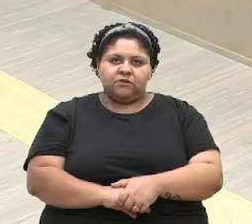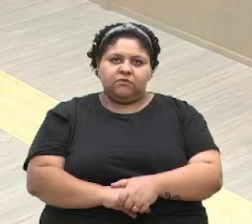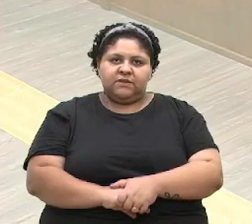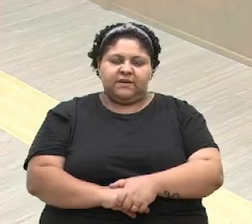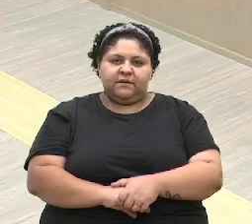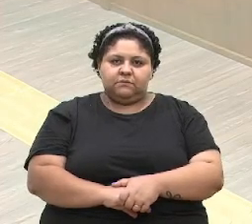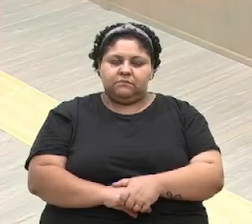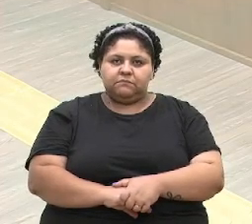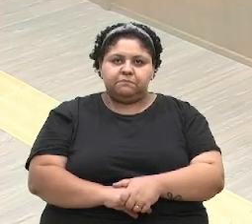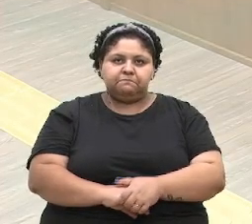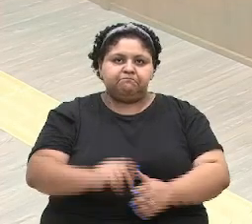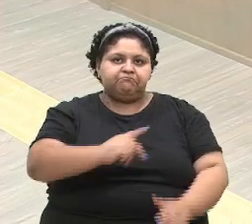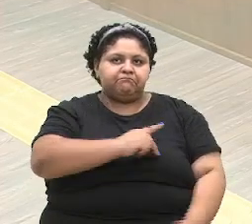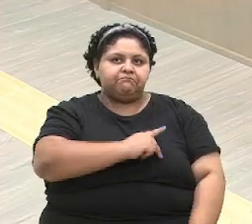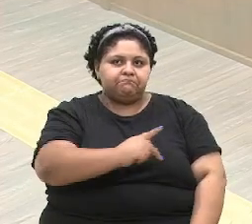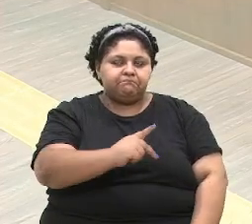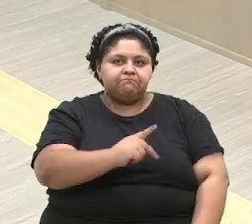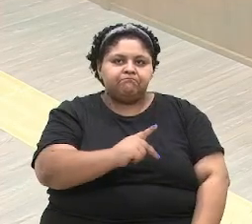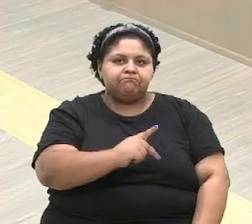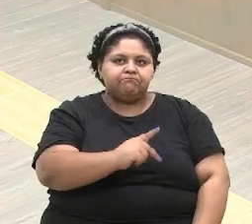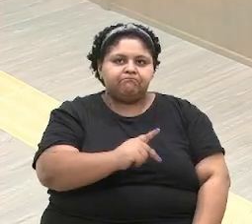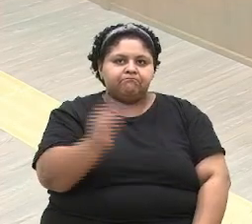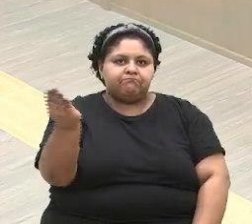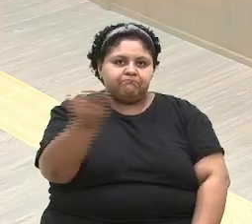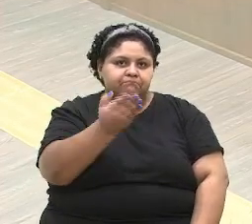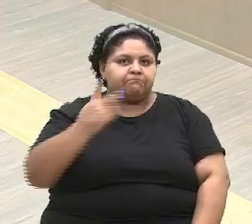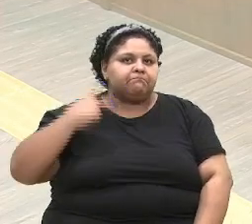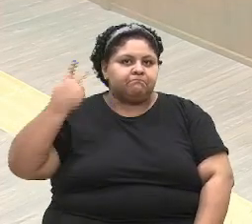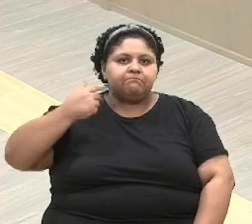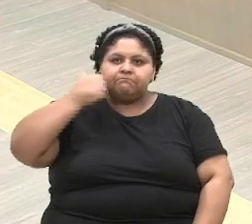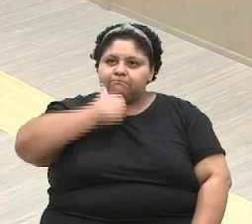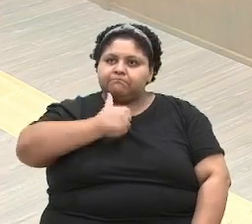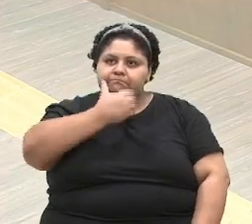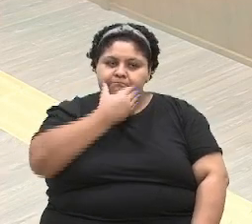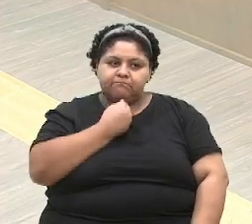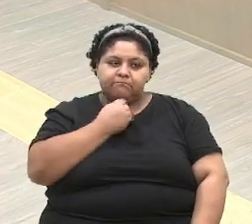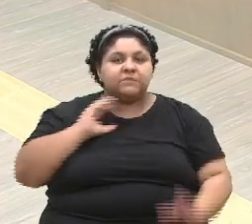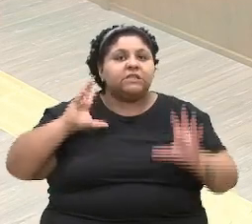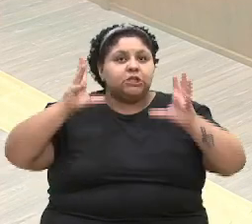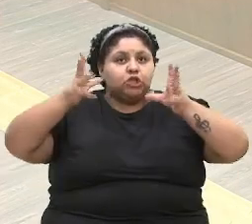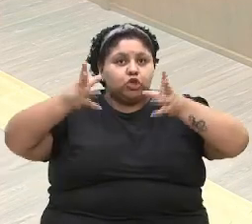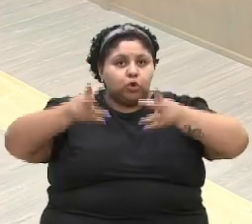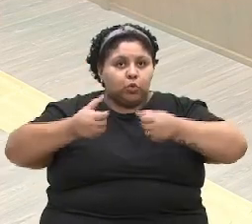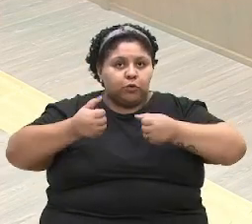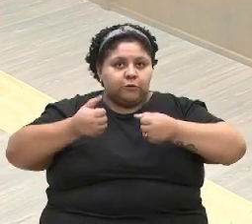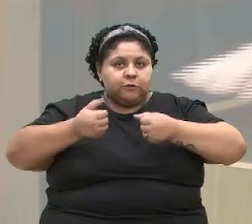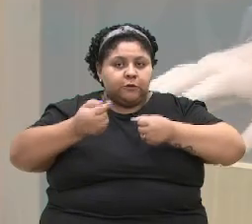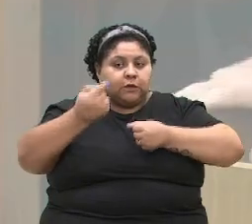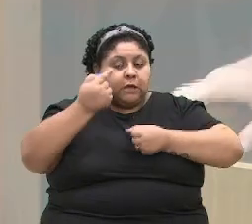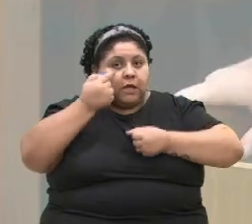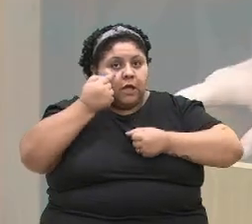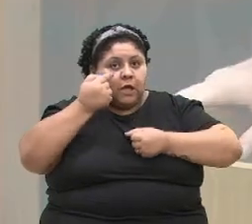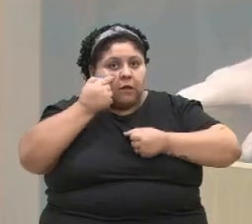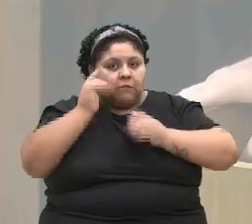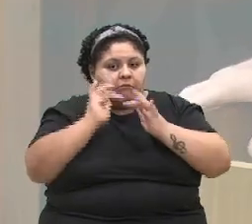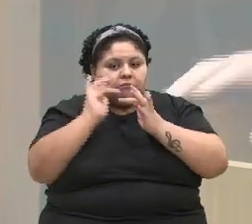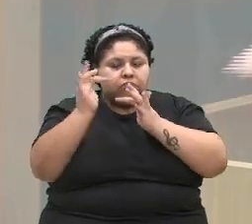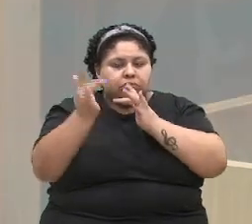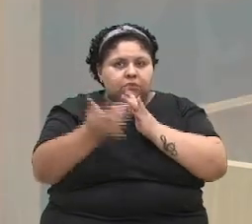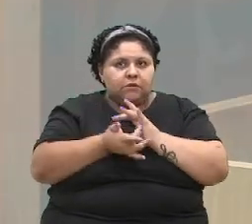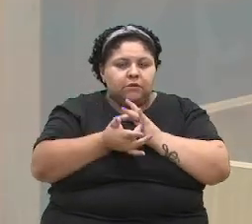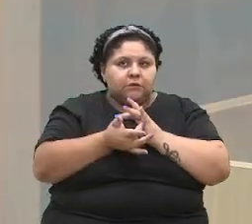Senhora Presidente, caros colegas vereadores e todos aqueles que nos acompanham pelas redes sociais.